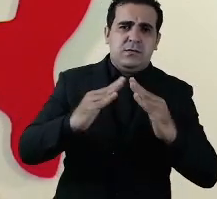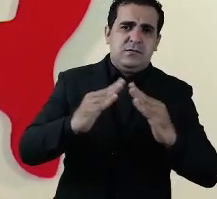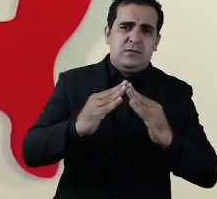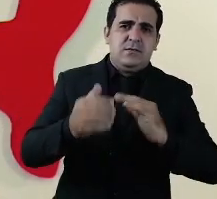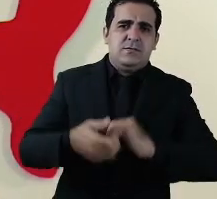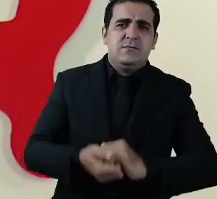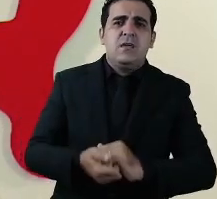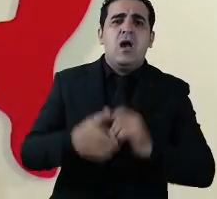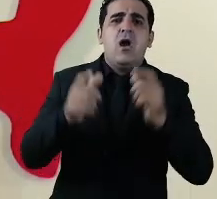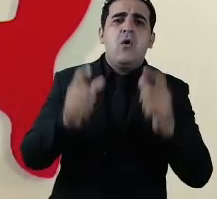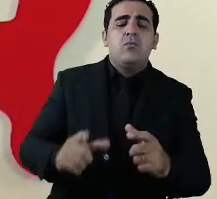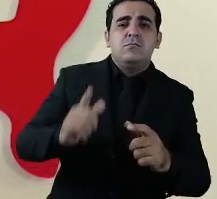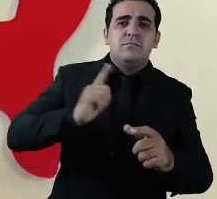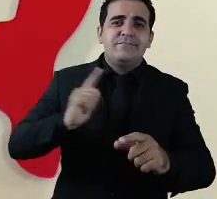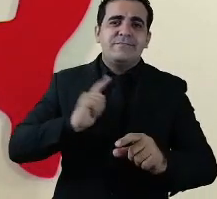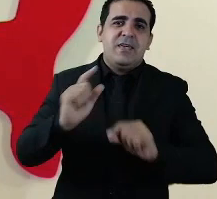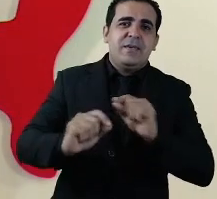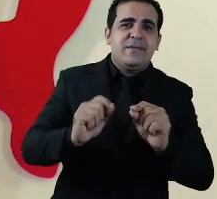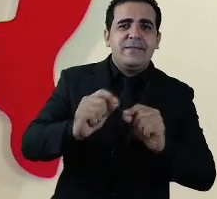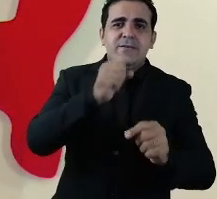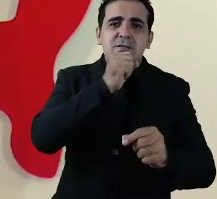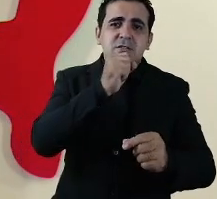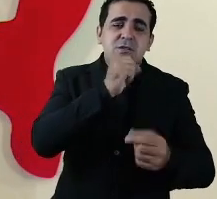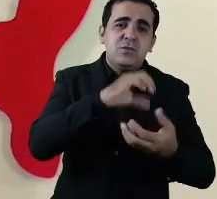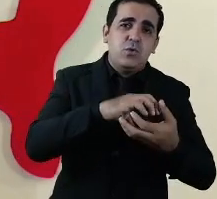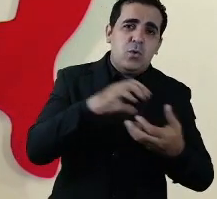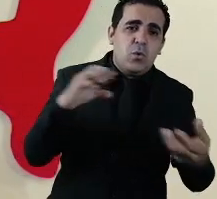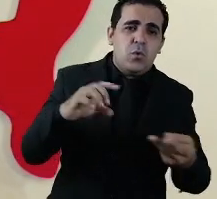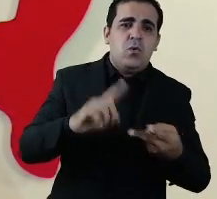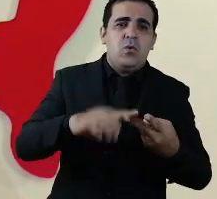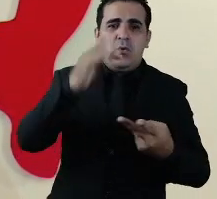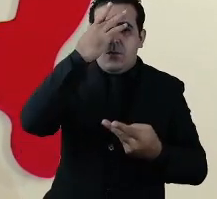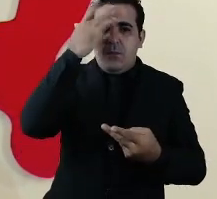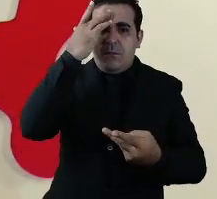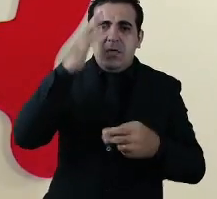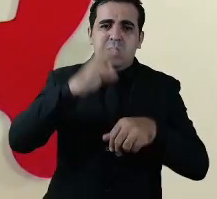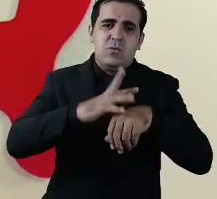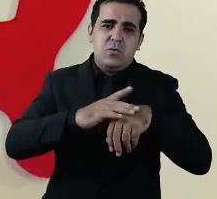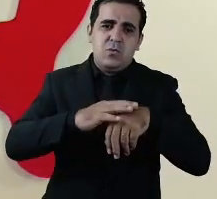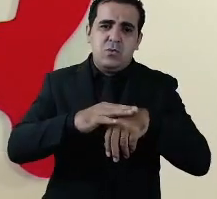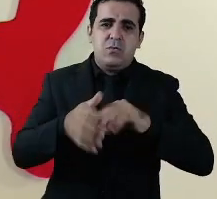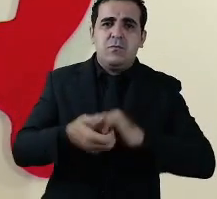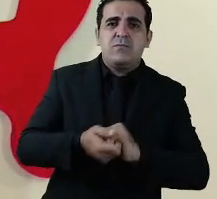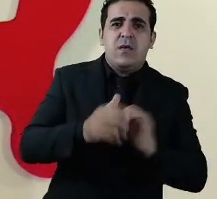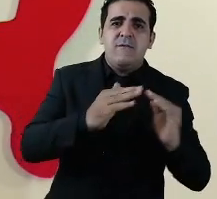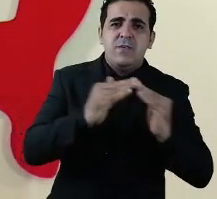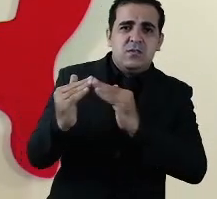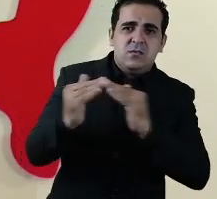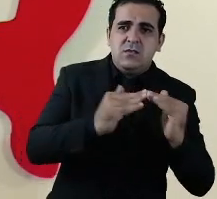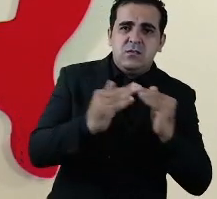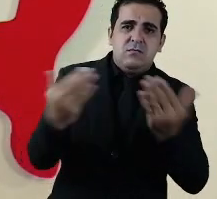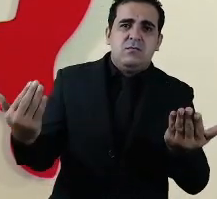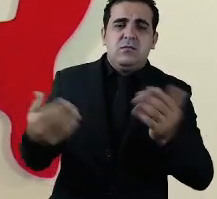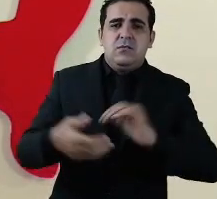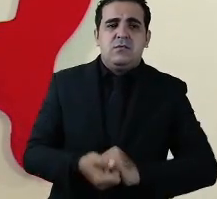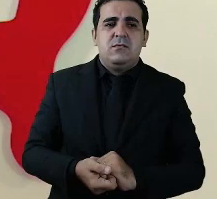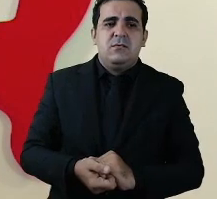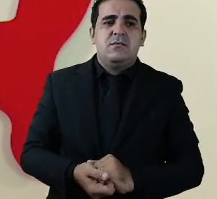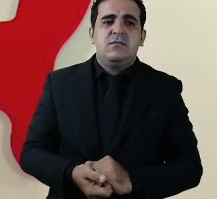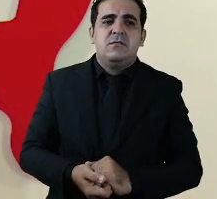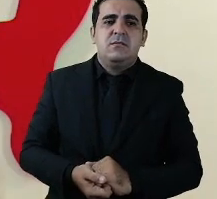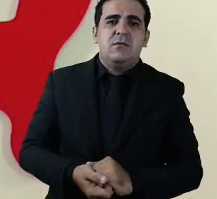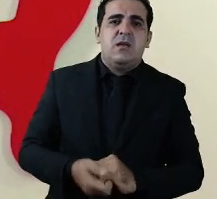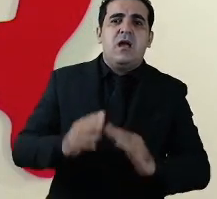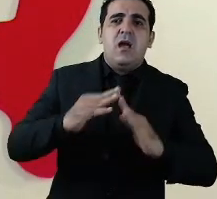onde estão idosos pessoas doentes os vizinhos então